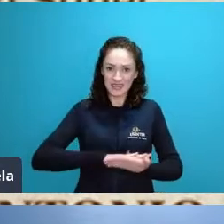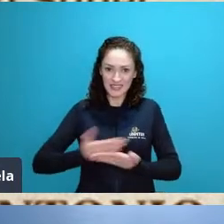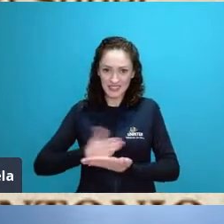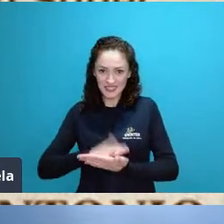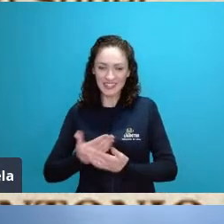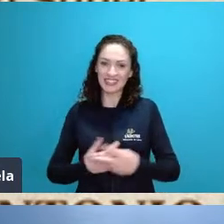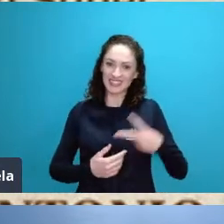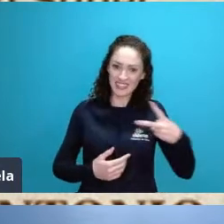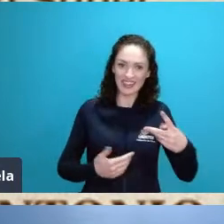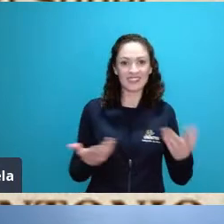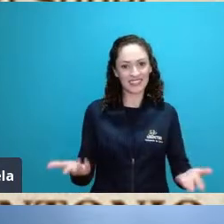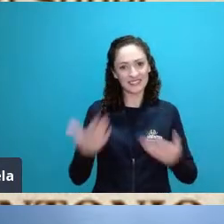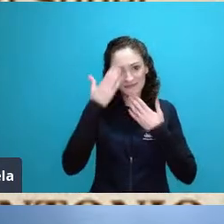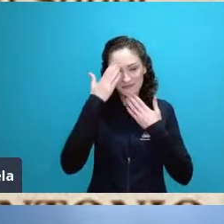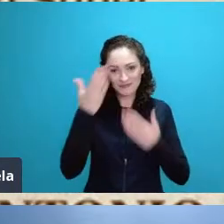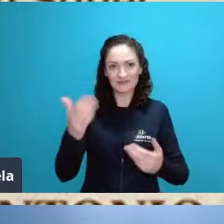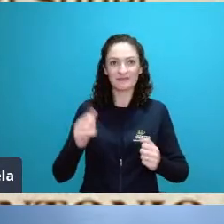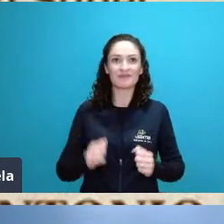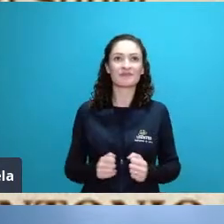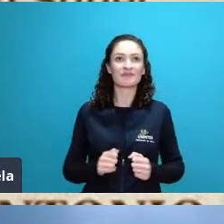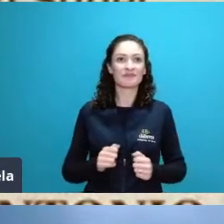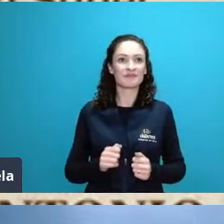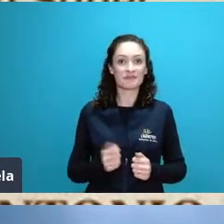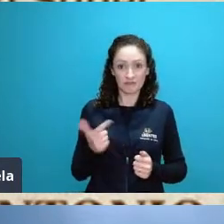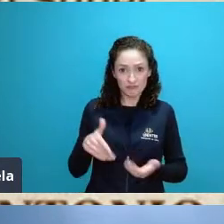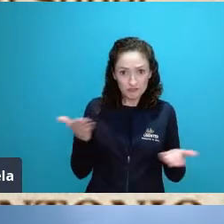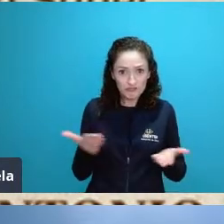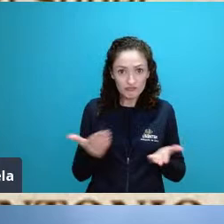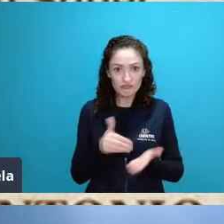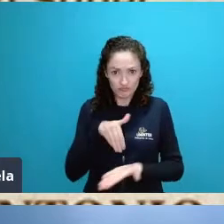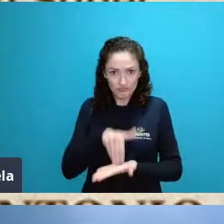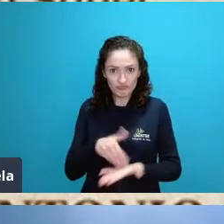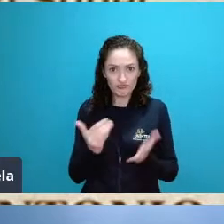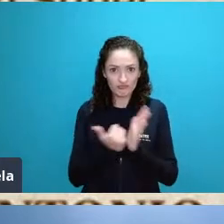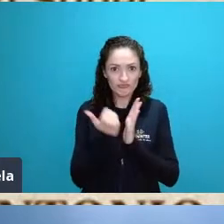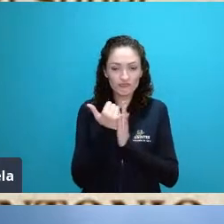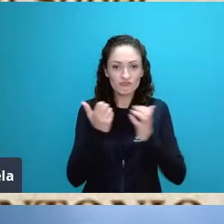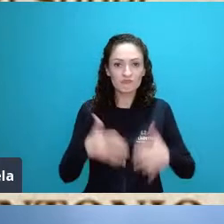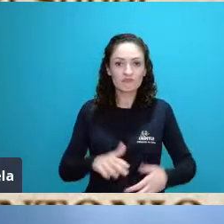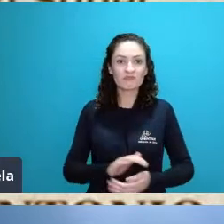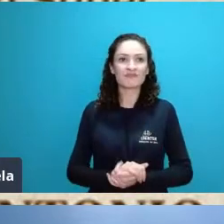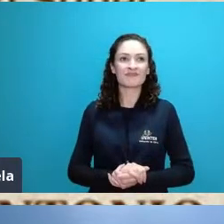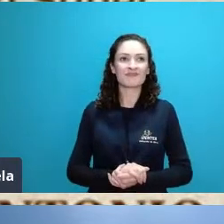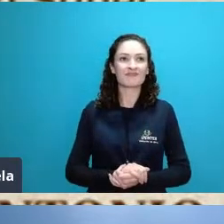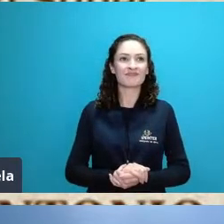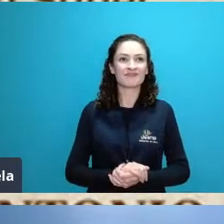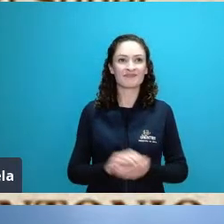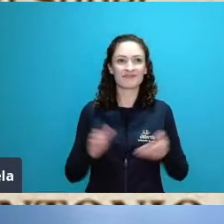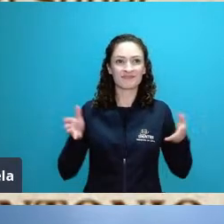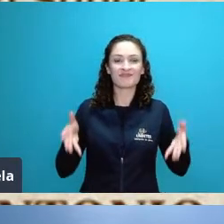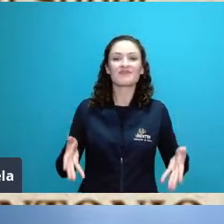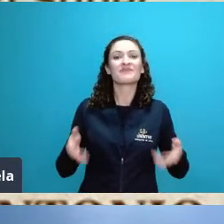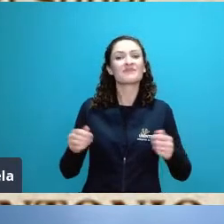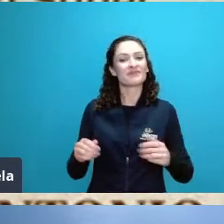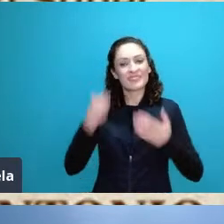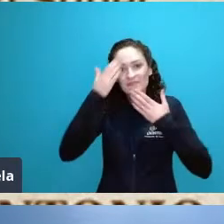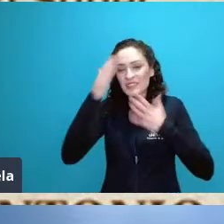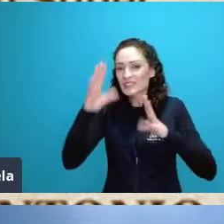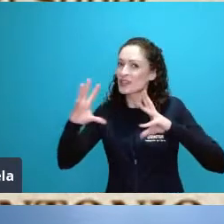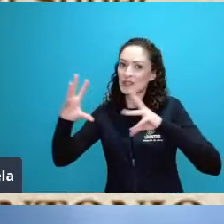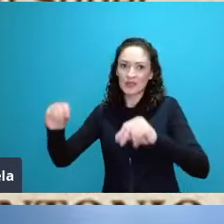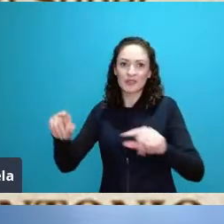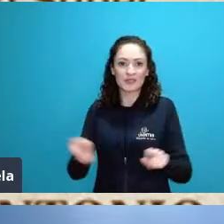Franciele eu iria me despedir apenas agradecer a professora Claudinei o professor Luiz Gabriela também